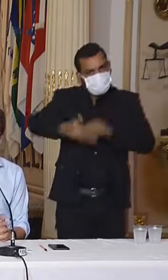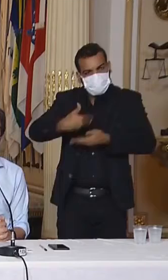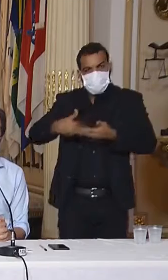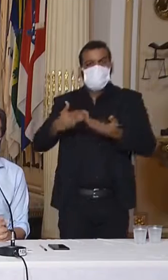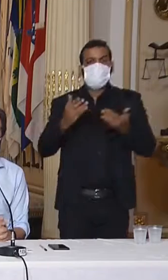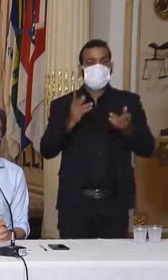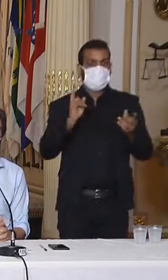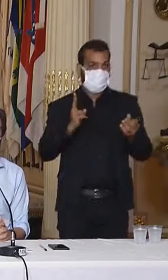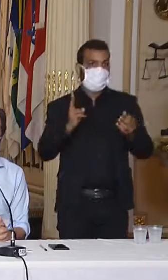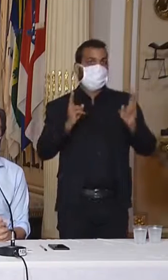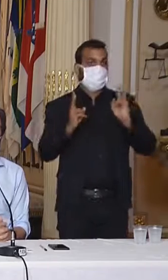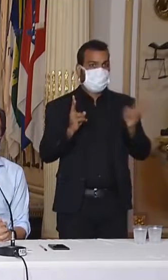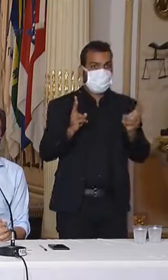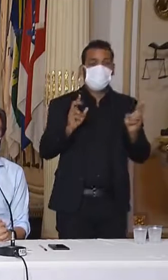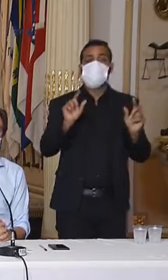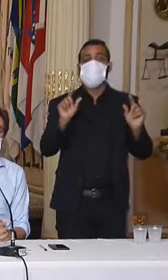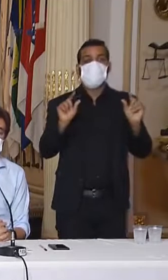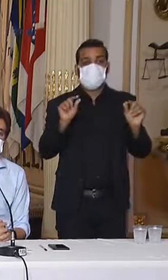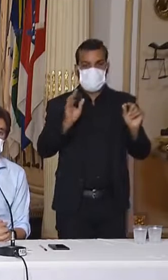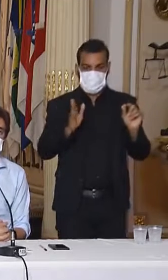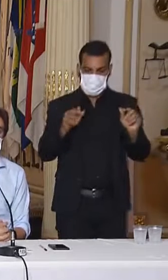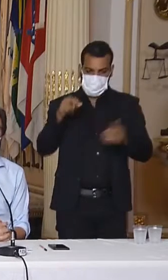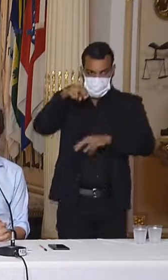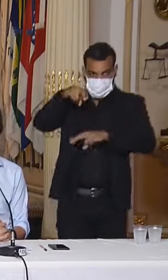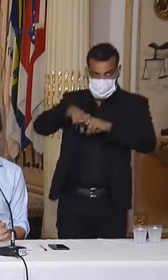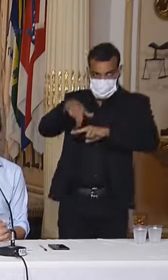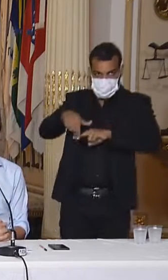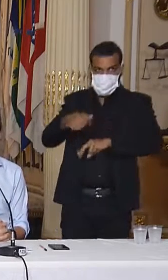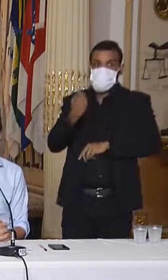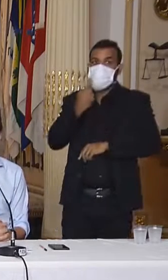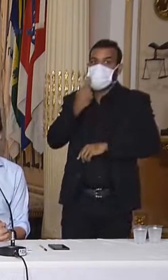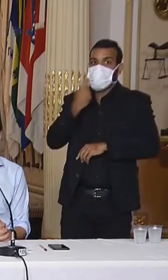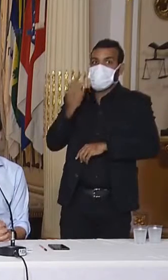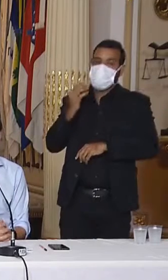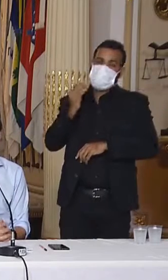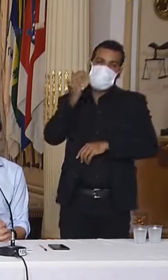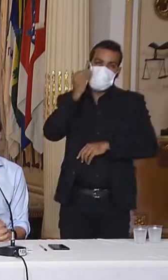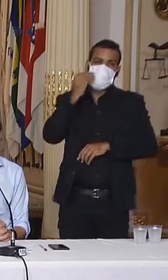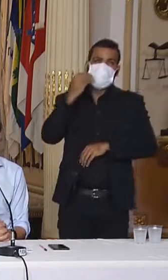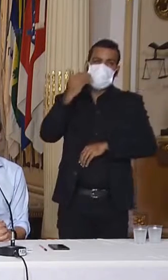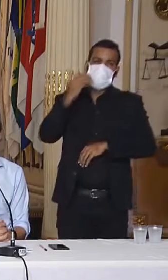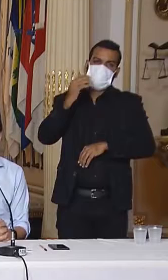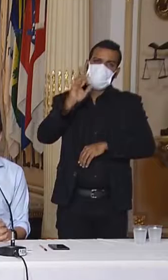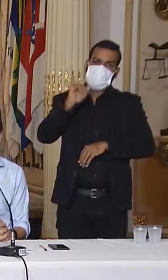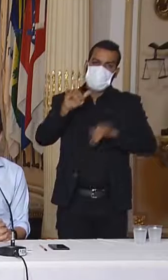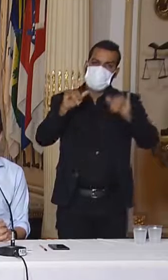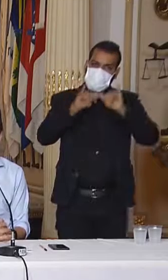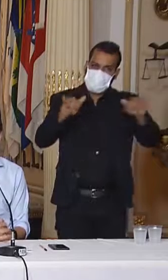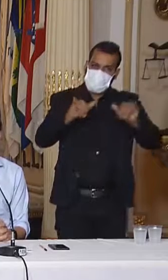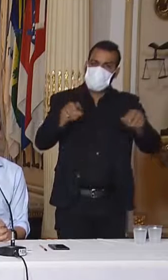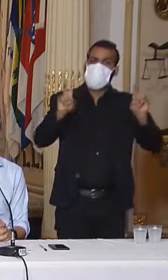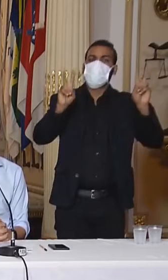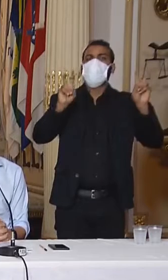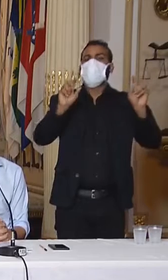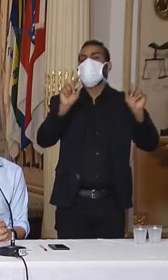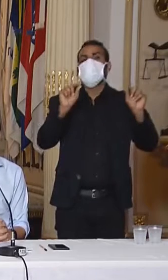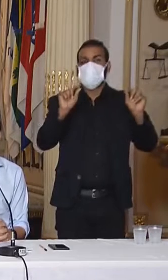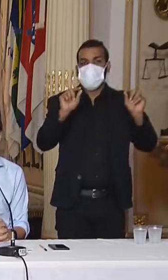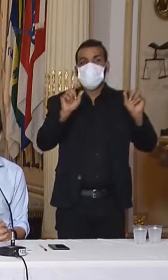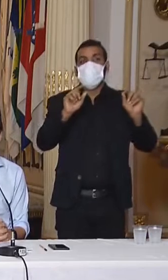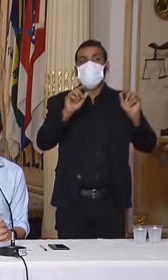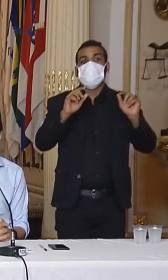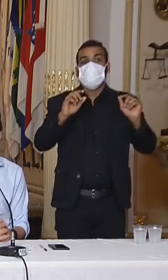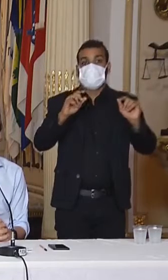Rebelo já comentou aqui que na sexta-feira nós devemos estar fazendo alguns pronunciamentos em relação ao